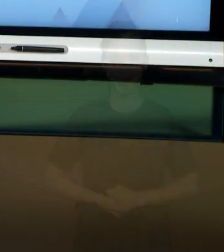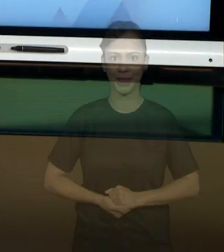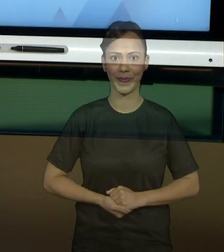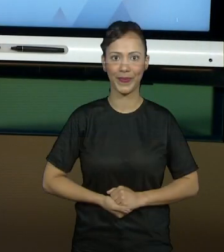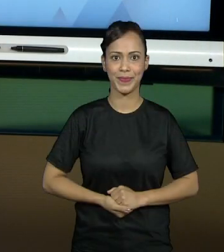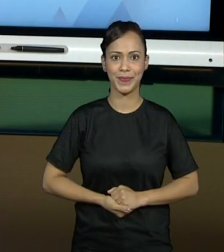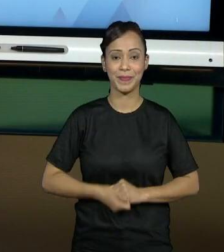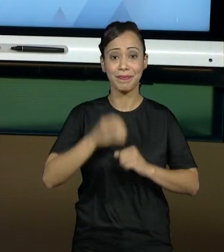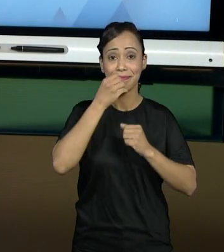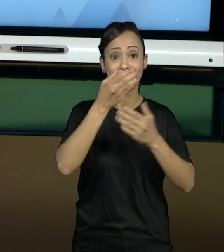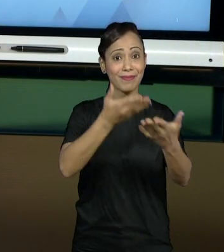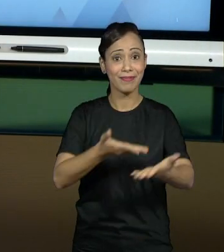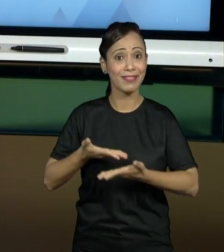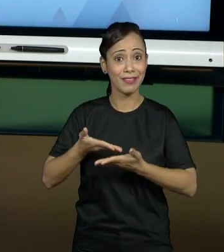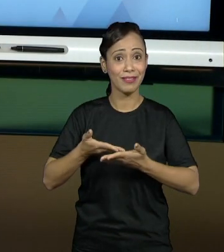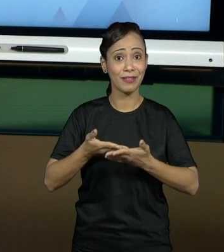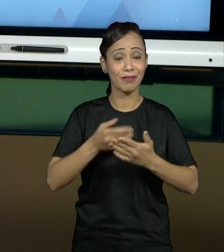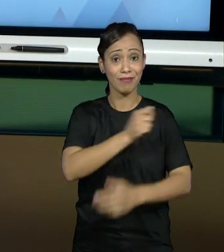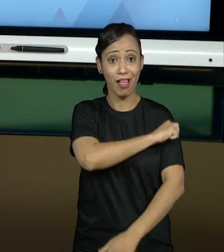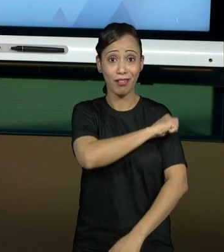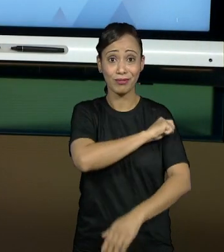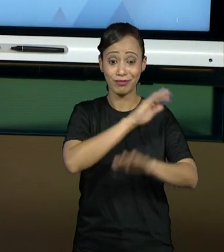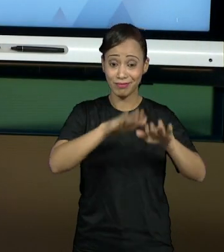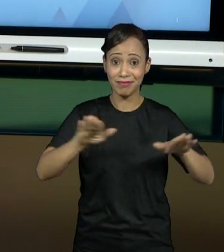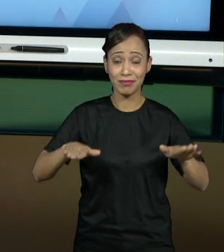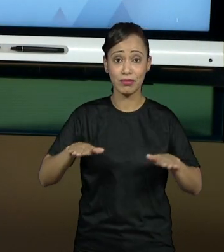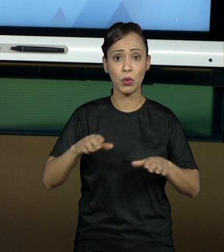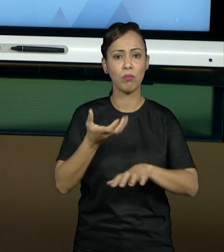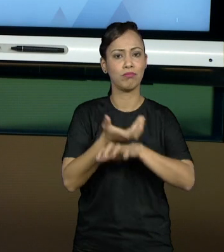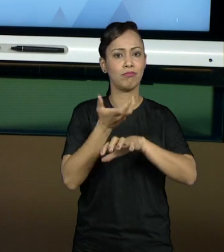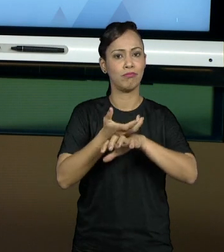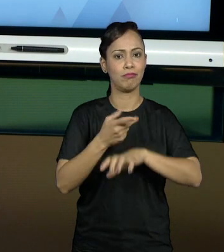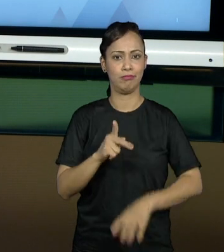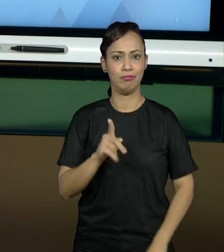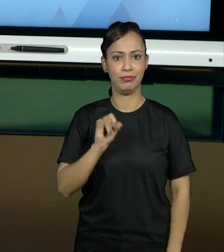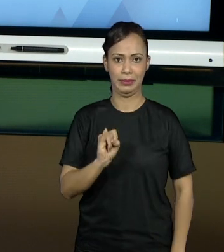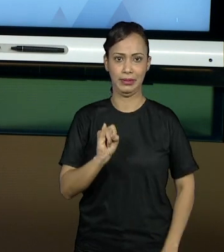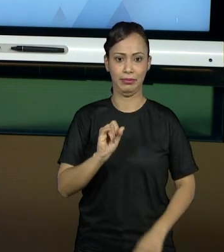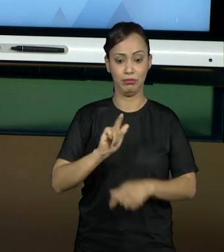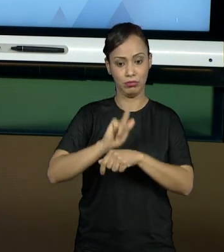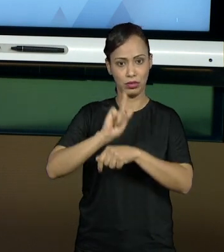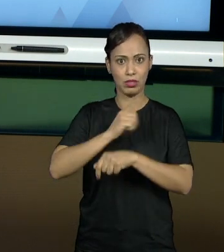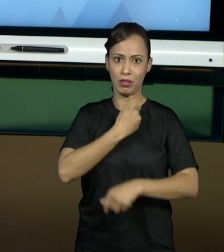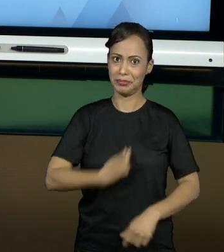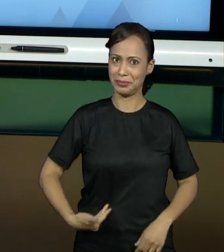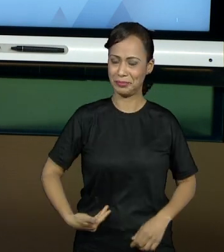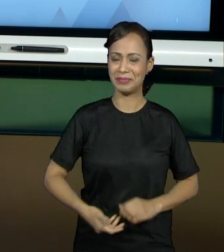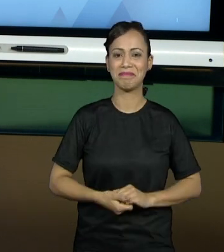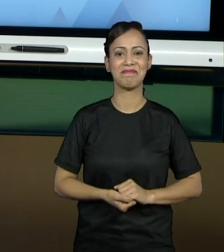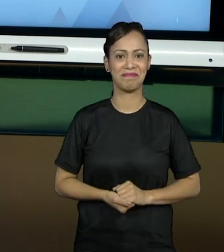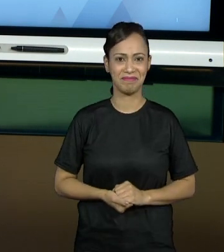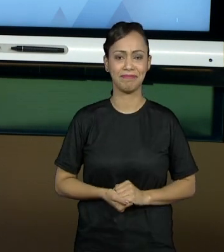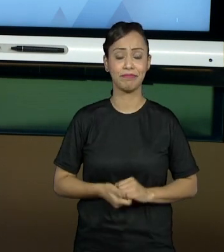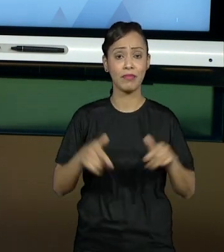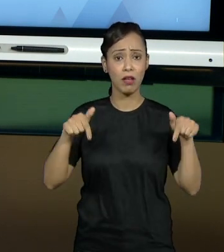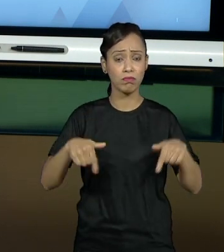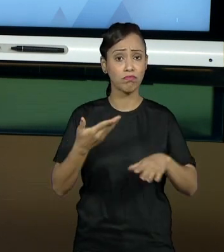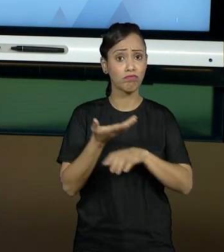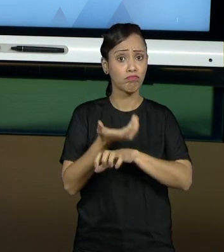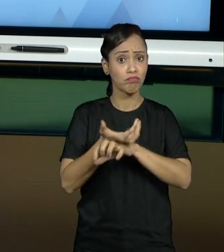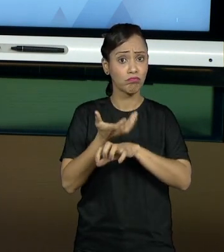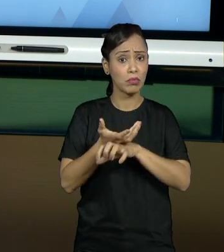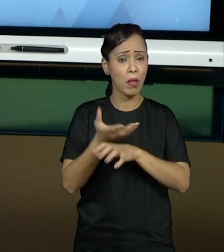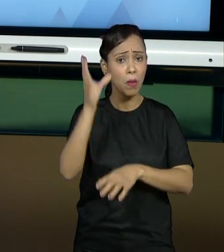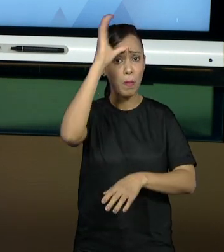Bem-vindo, aluno, à disciplina de Projeto Integrador 1 do curso de Gestão Pública. Nessa disciplina, vamos